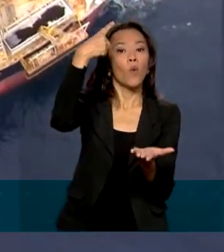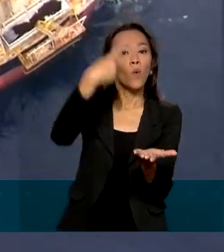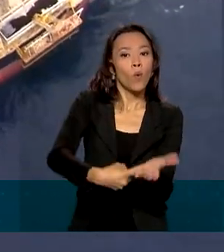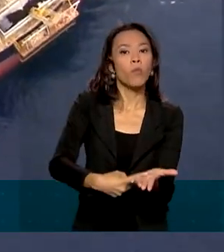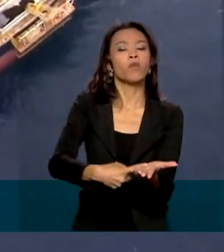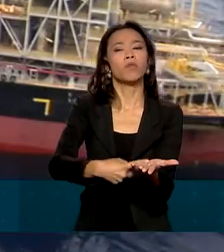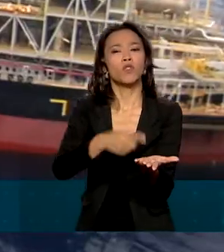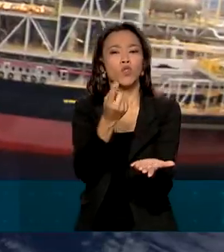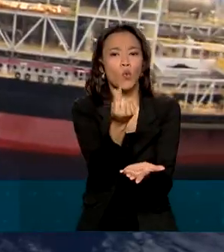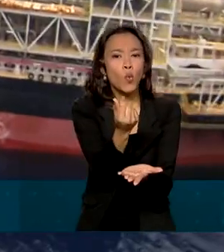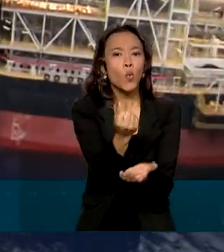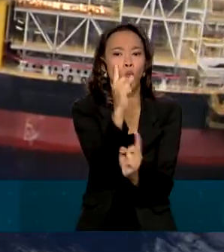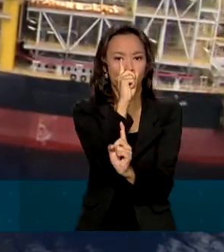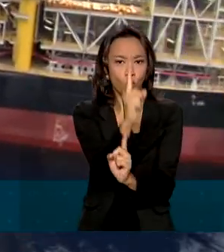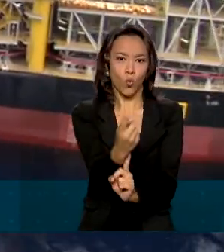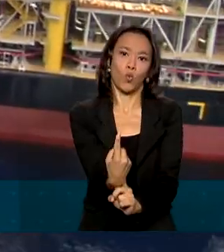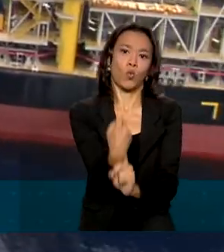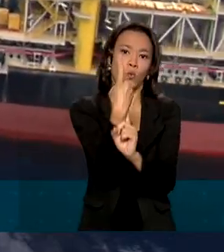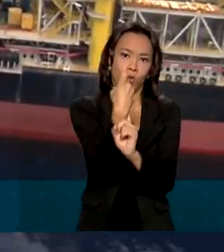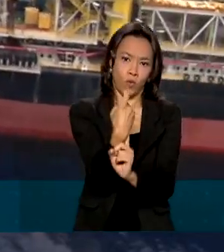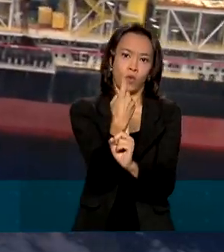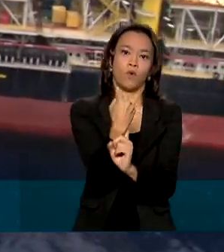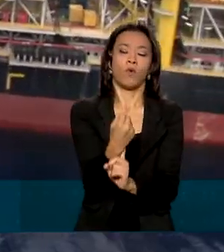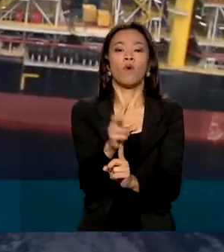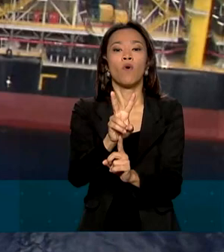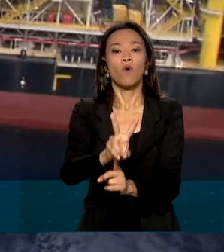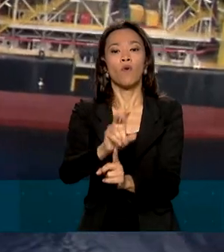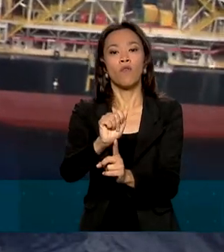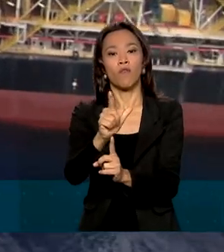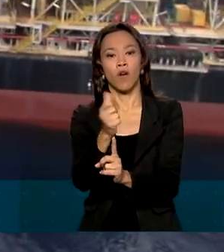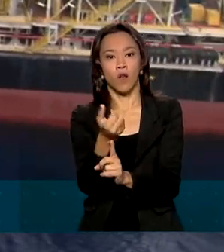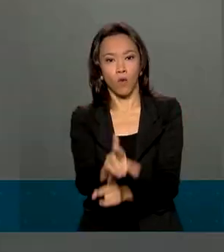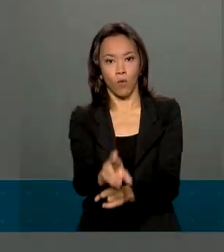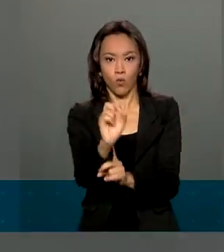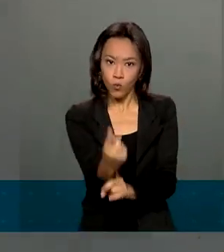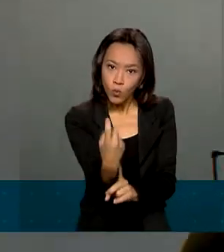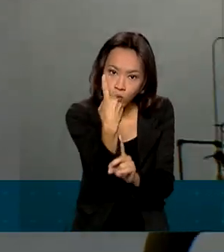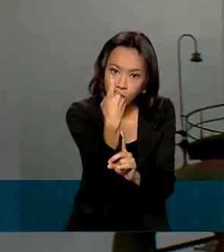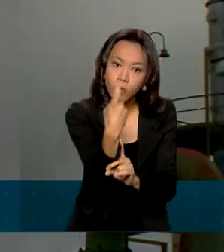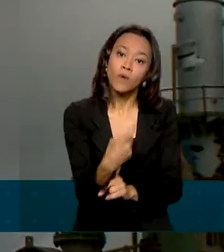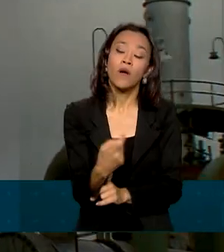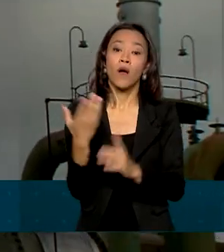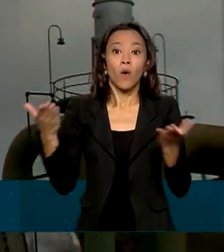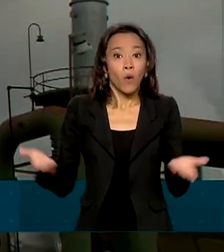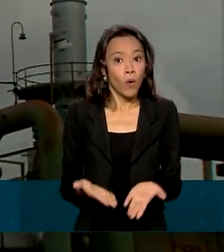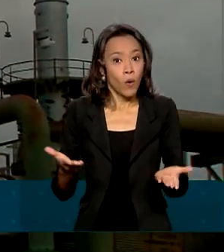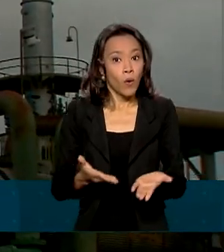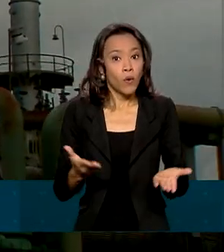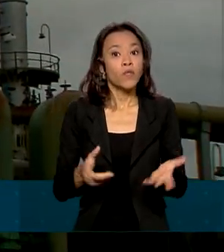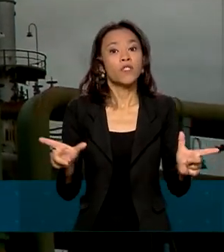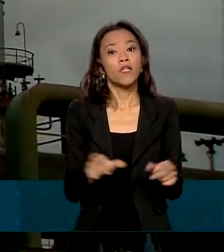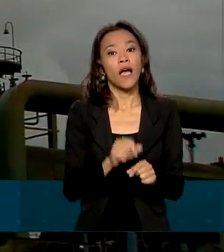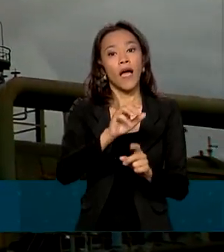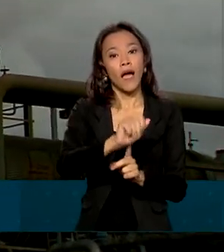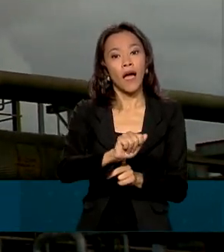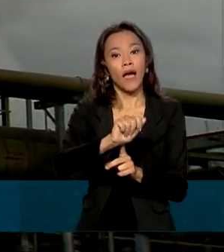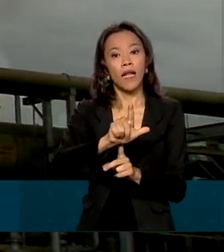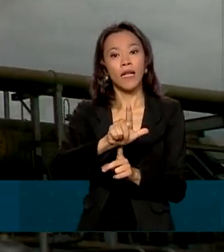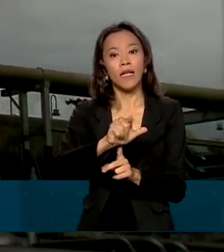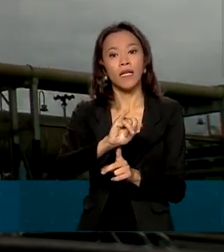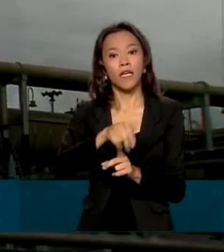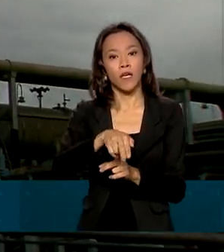sobre circulação de mercadorias e serviços sobre os combustíveis. Atualmente, a alíquota do ICMS pode